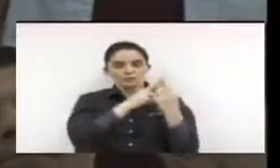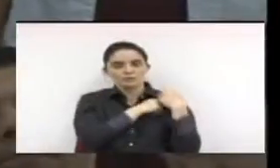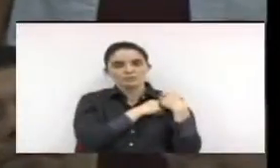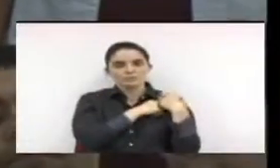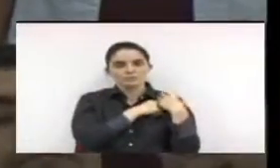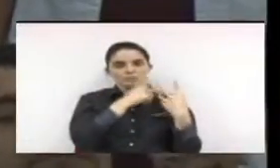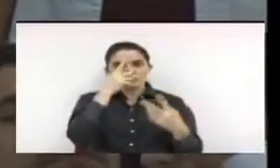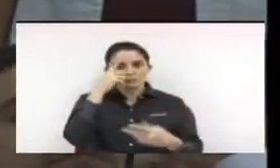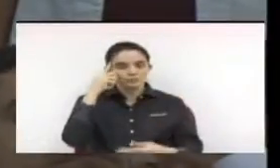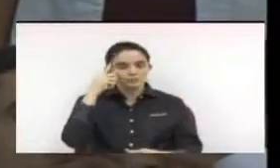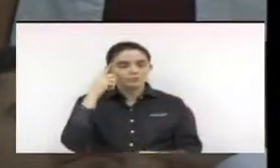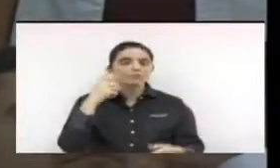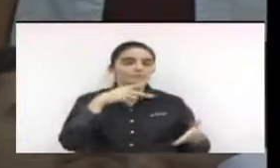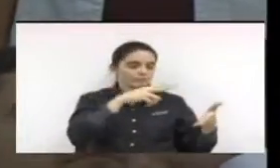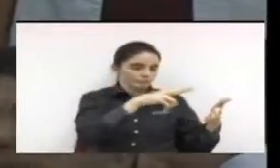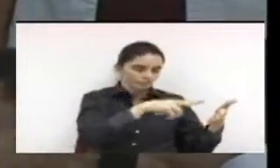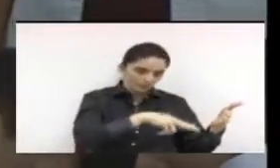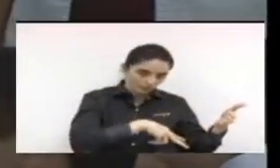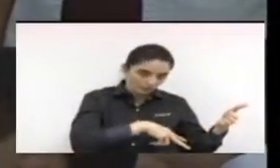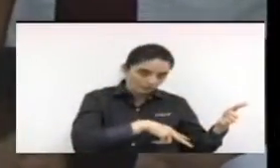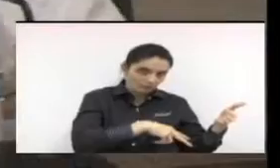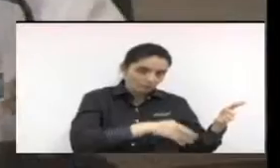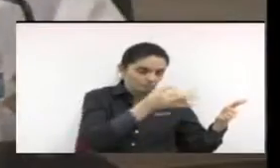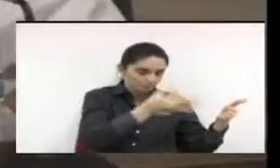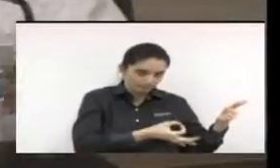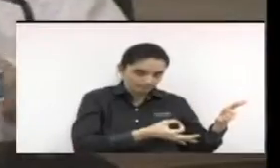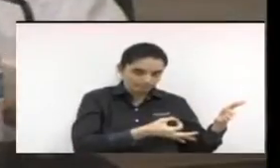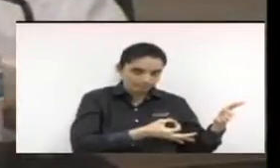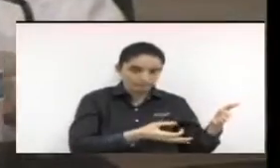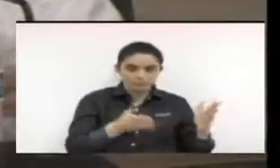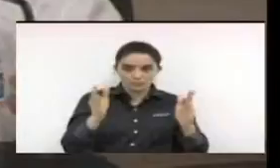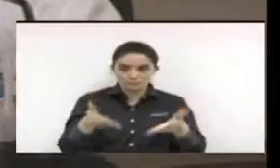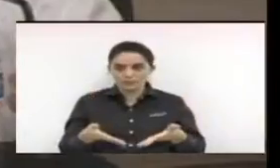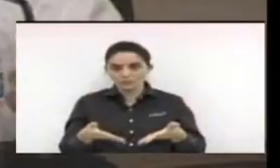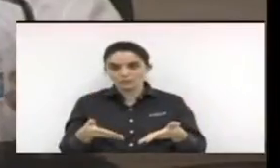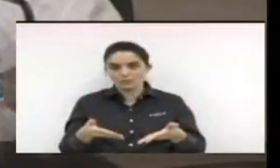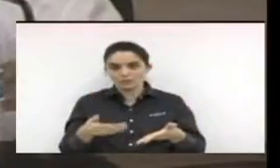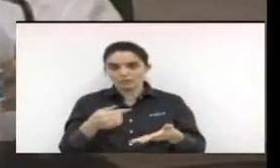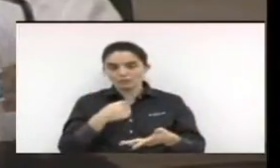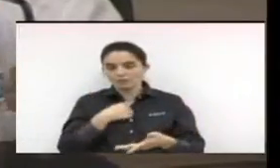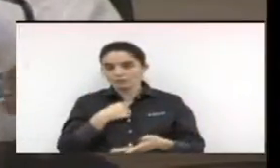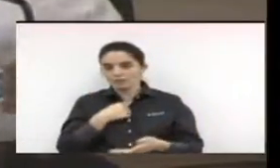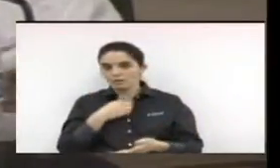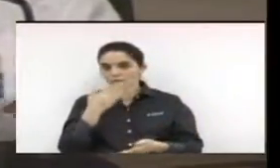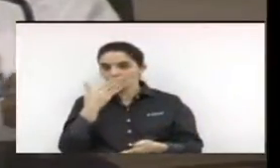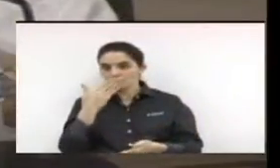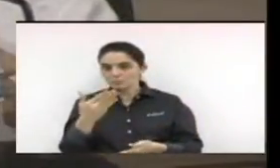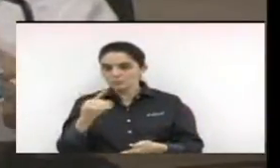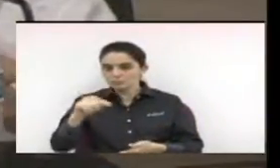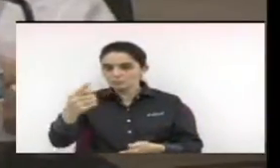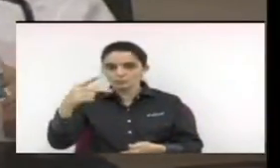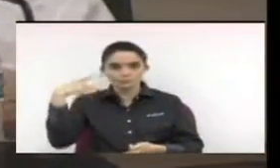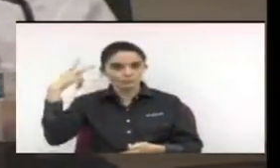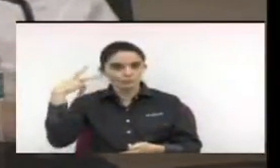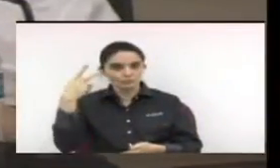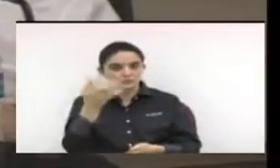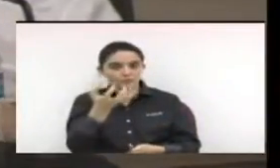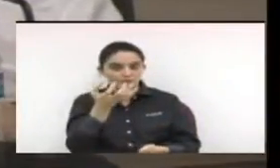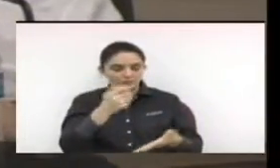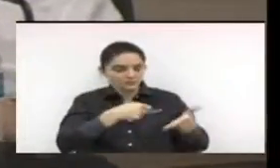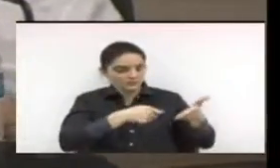Lida a moção, eu convido os vereadores que não assinaram e queiram assinar no final,